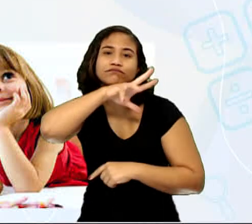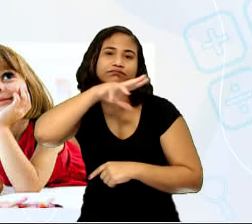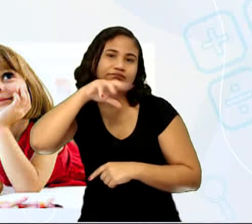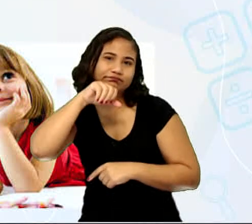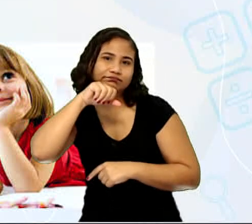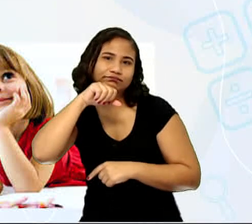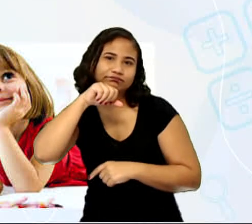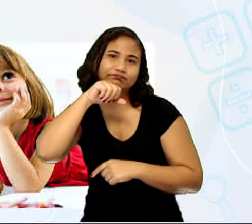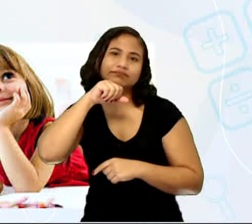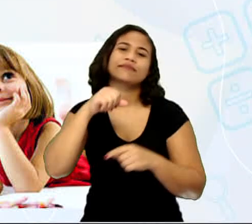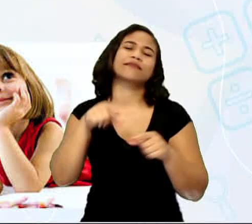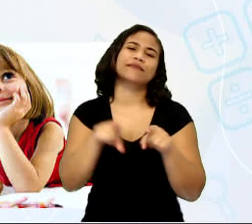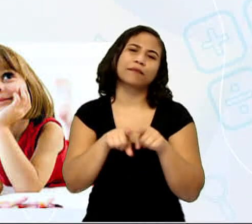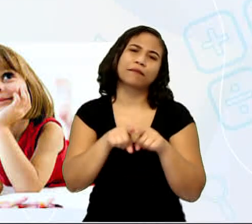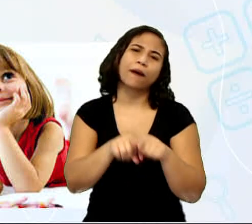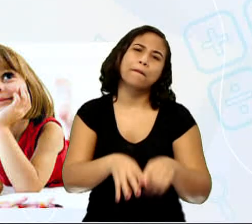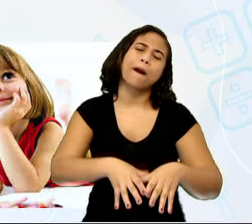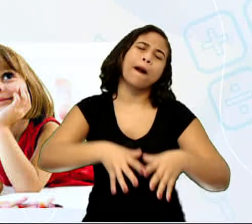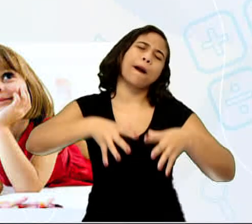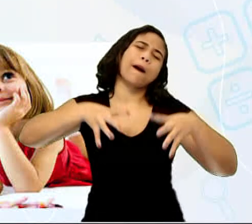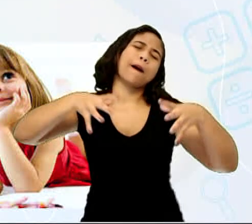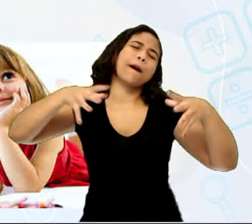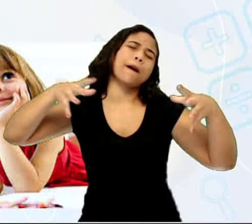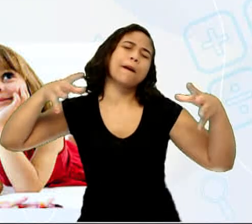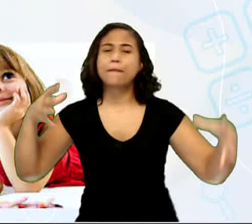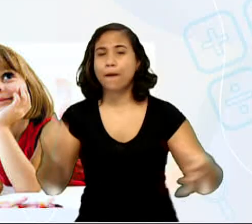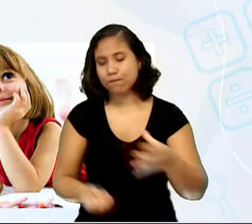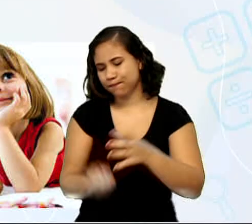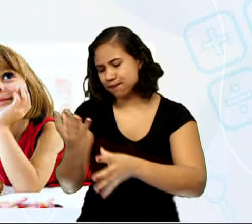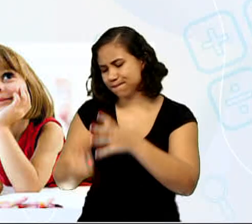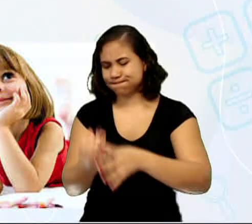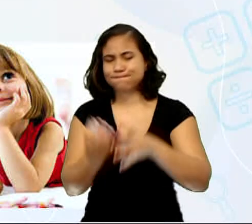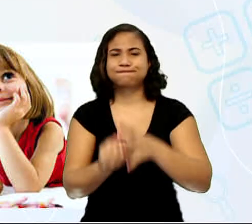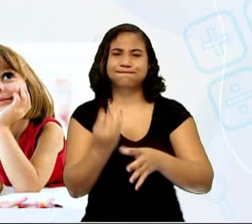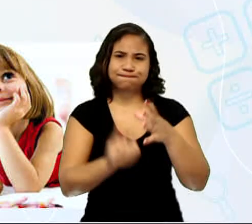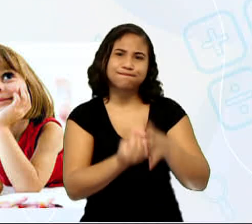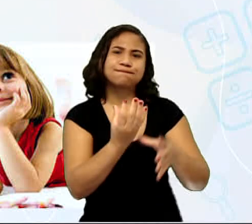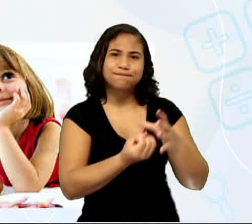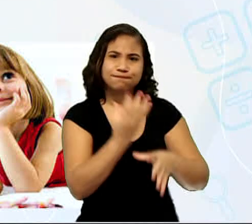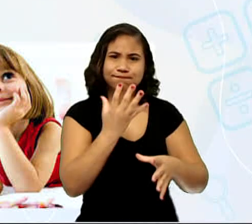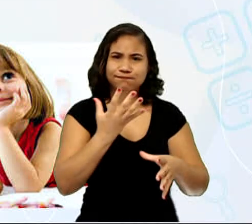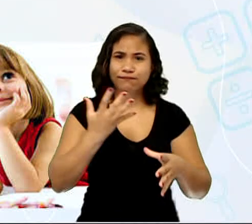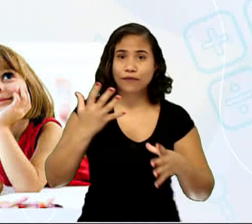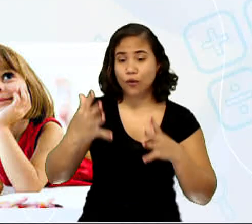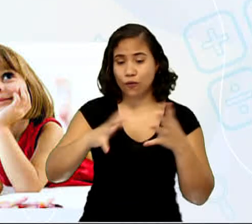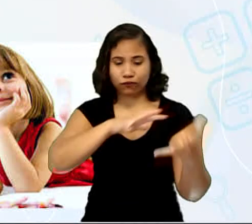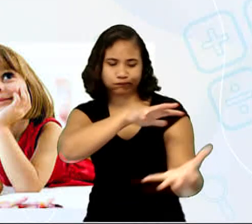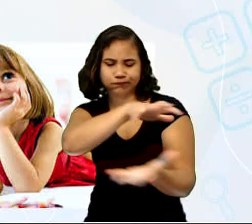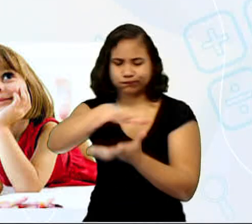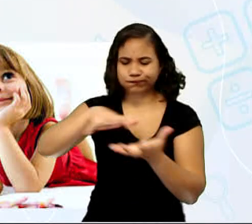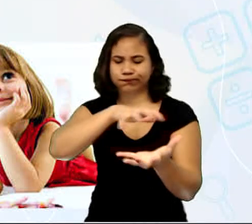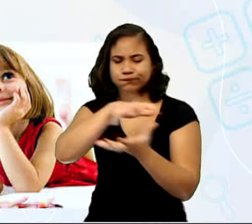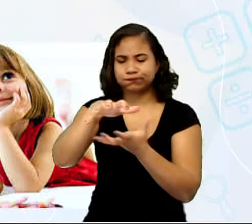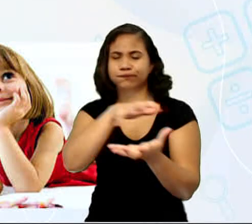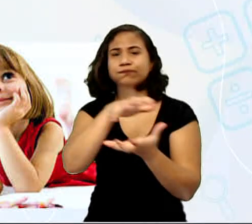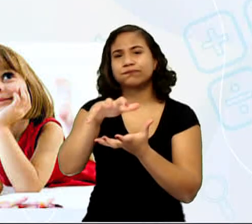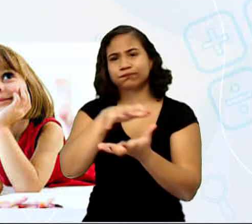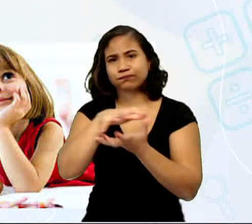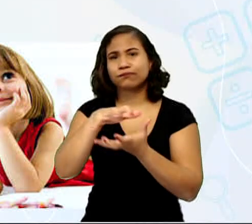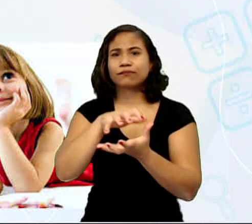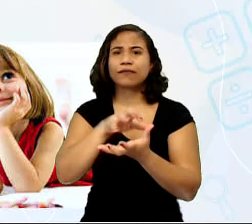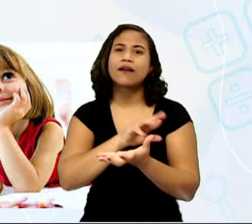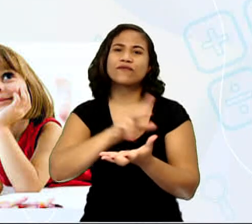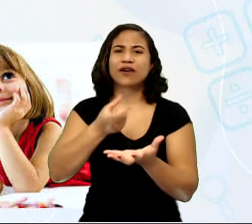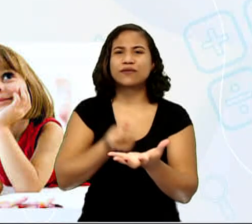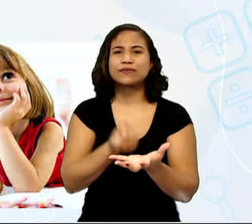ter em grande quantidade, trazendo vários distúrbios e desequilíbrios. Por exemplo,